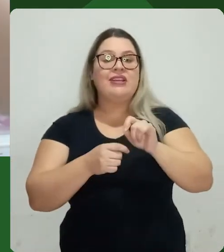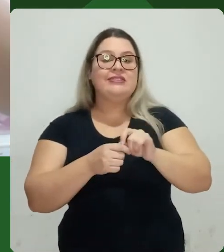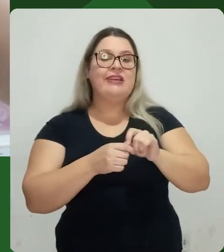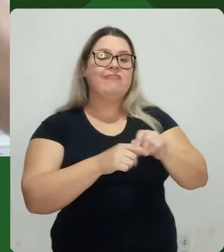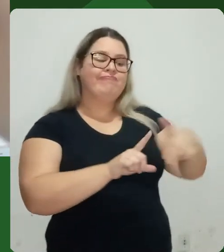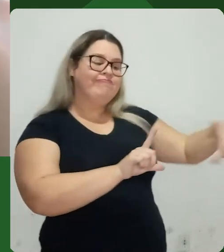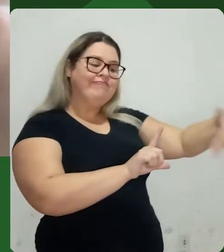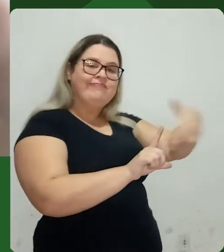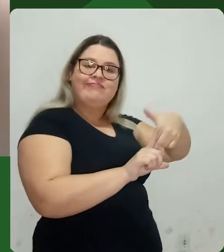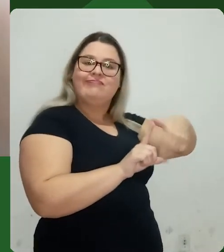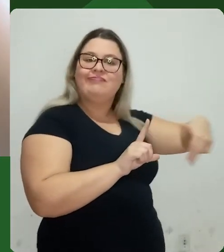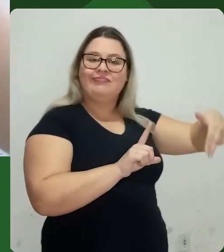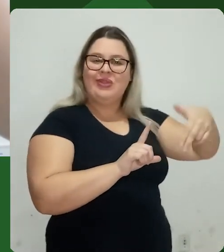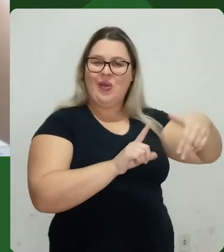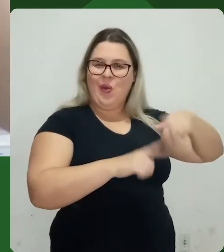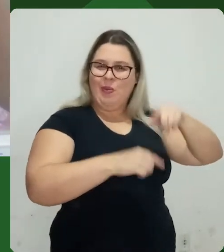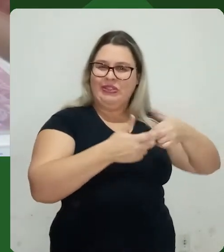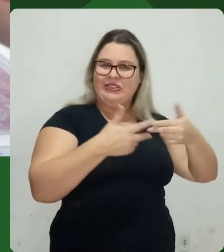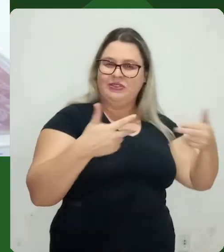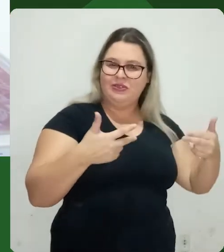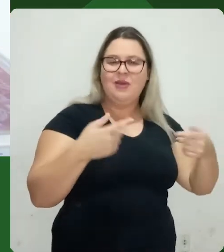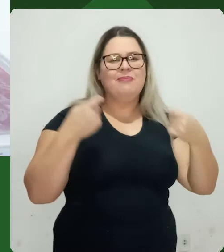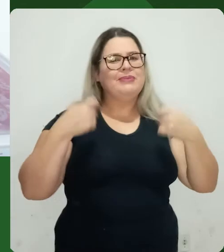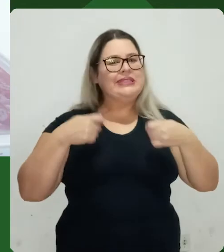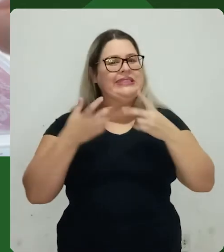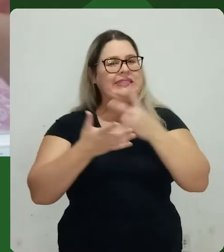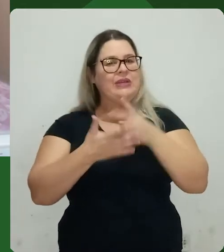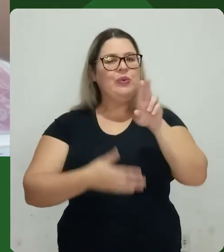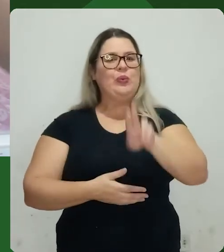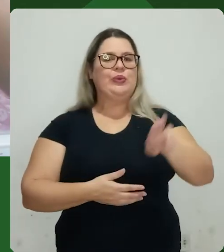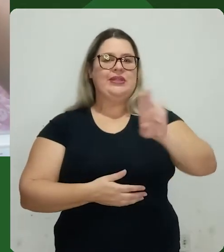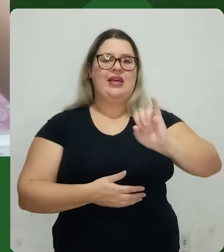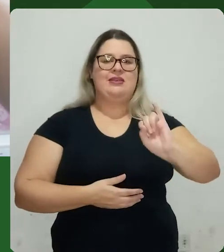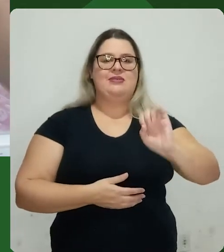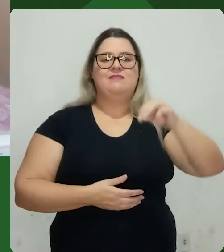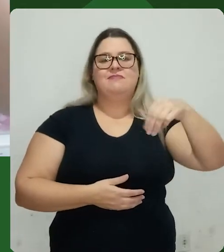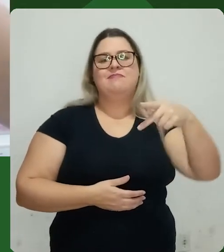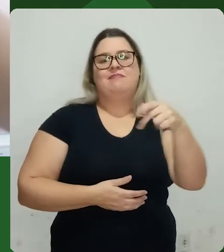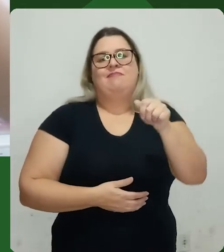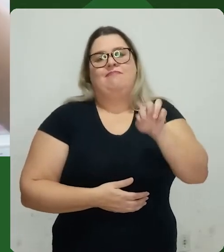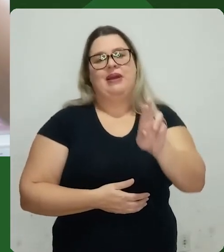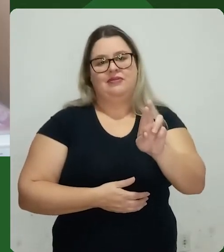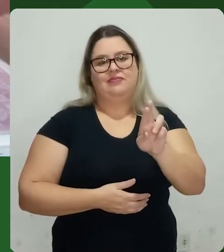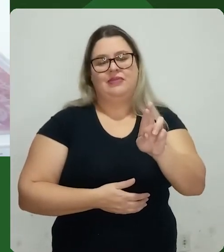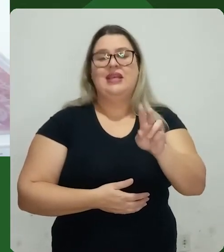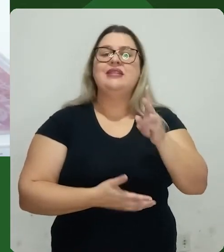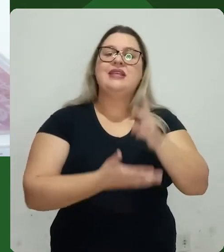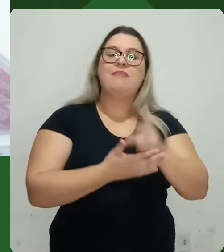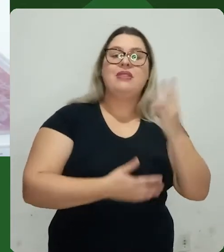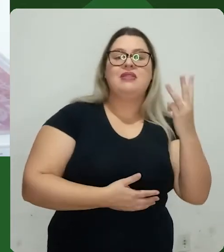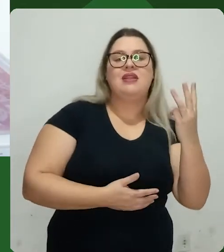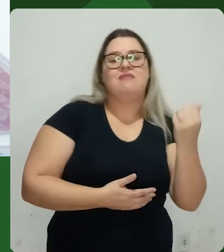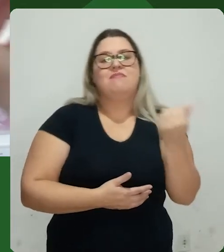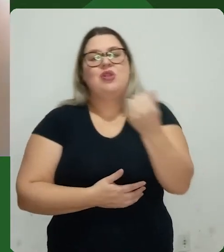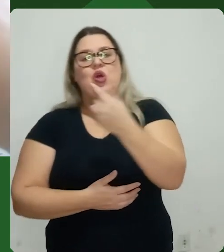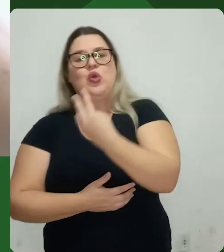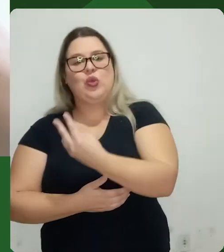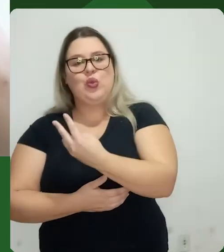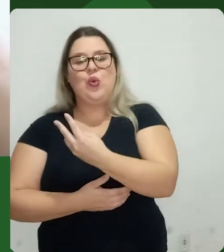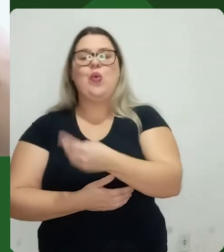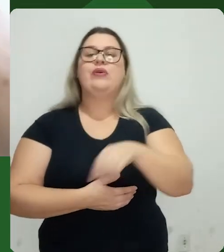a gente vai fazer uma cena com vários objetos repetidos, a gente, em geral, gosta de um número ímpar de objetos.